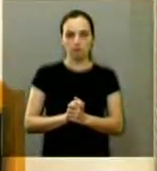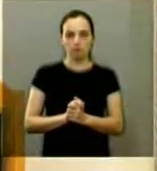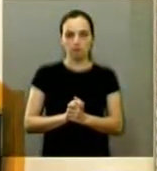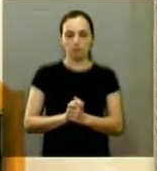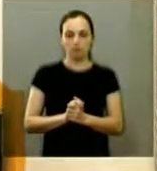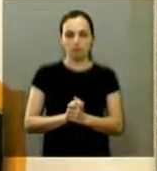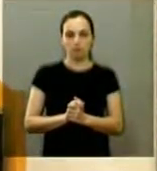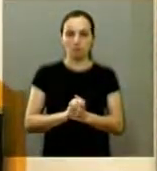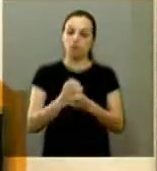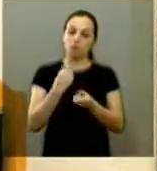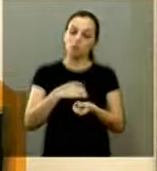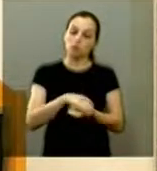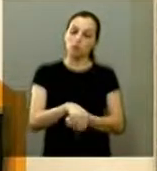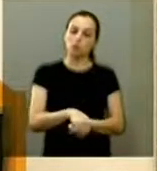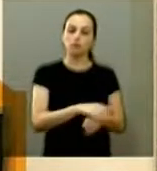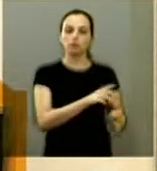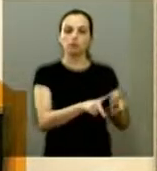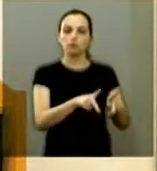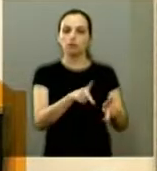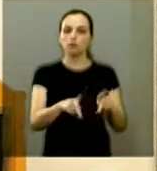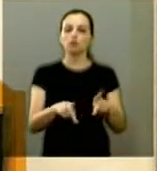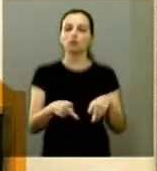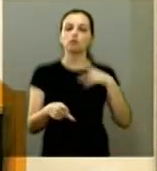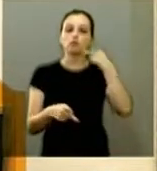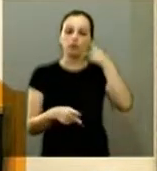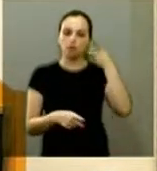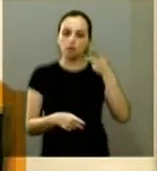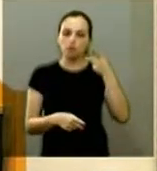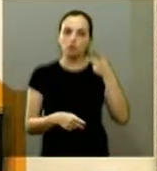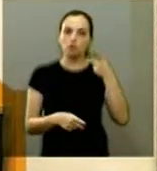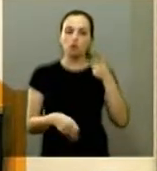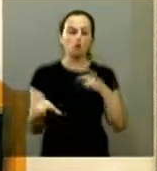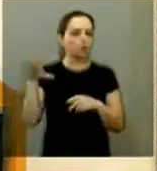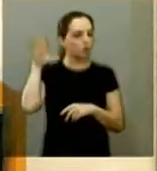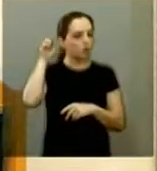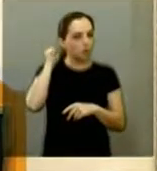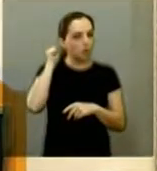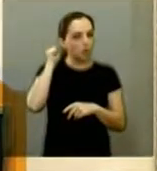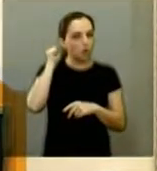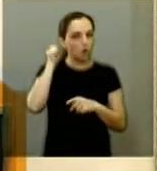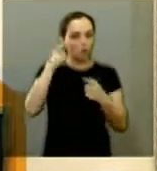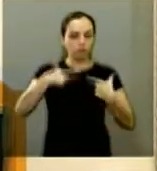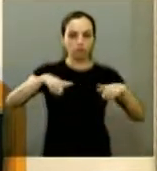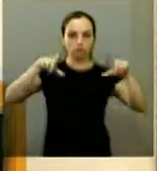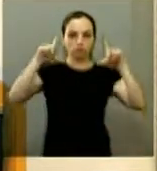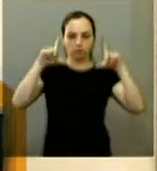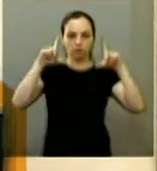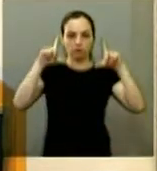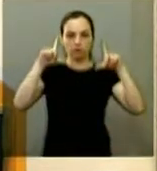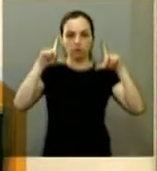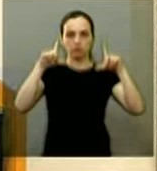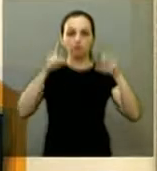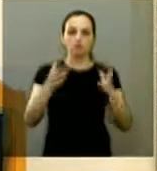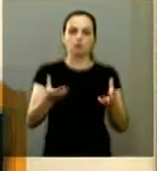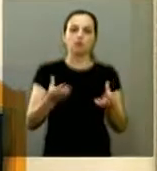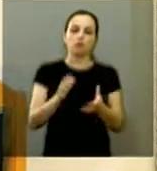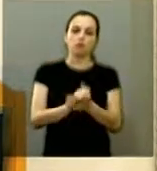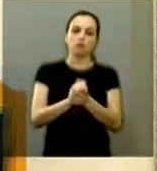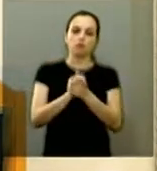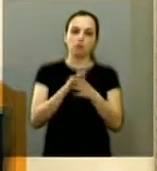Boa noite presidente senhores vereadores quem nos ouve nos assiste quero também